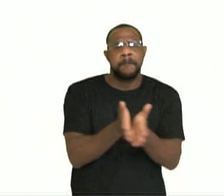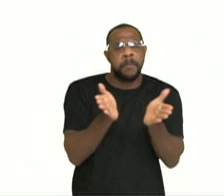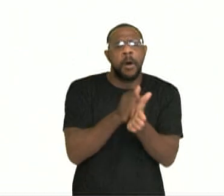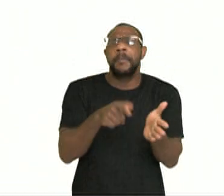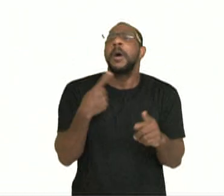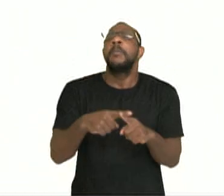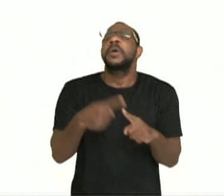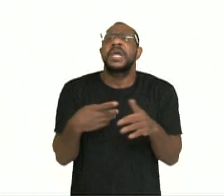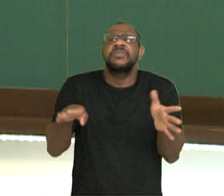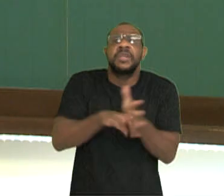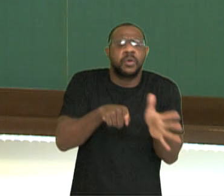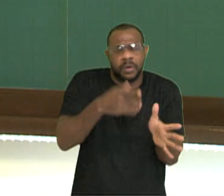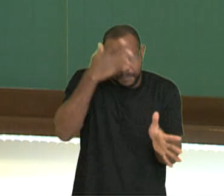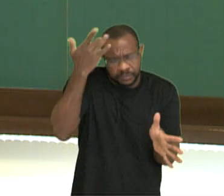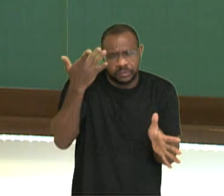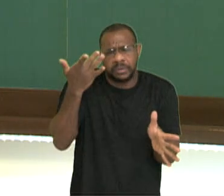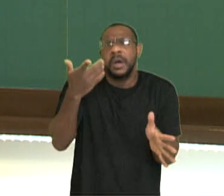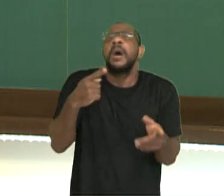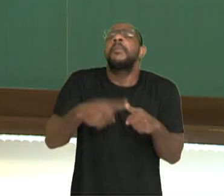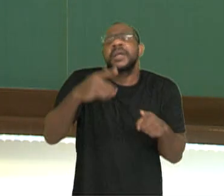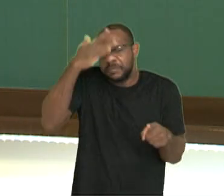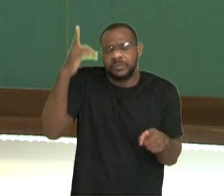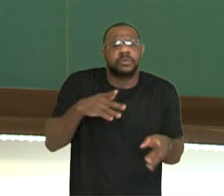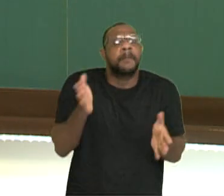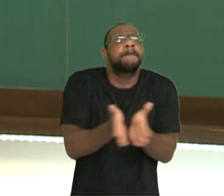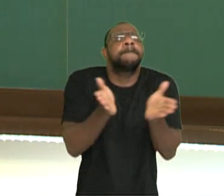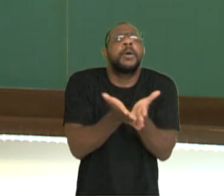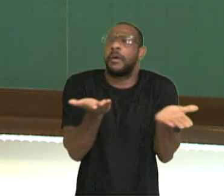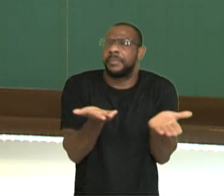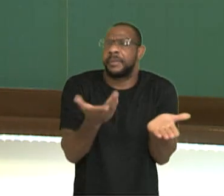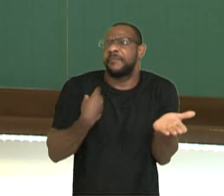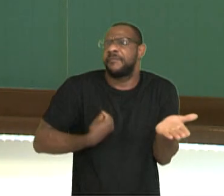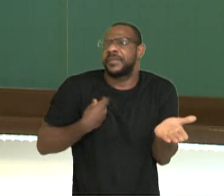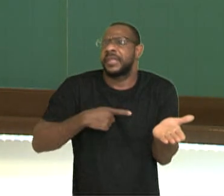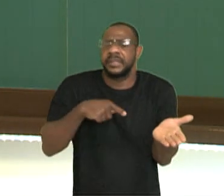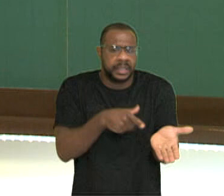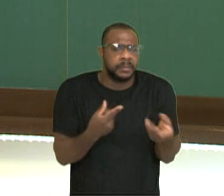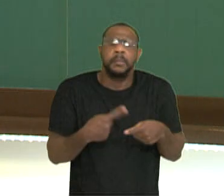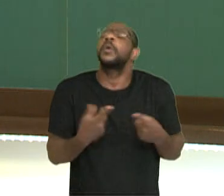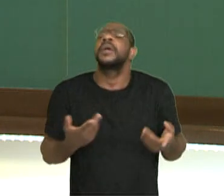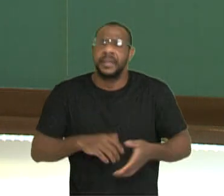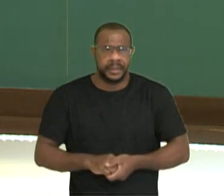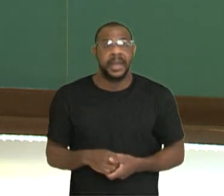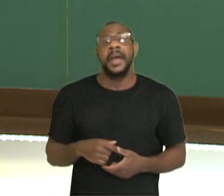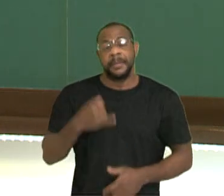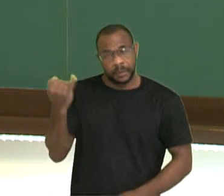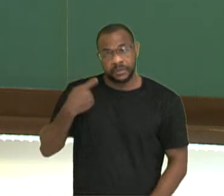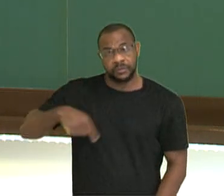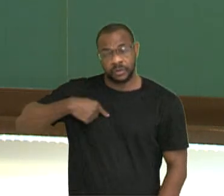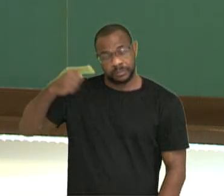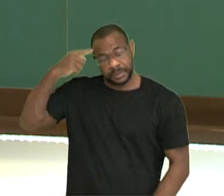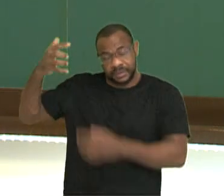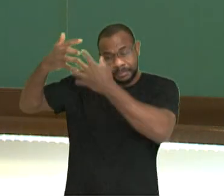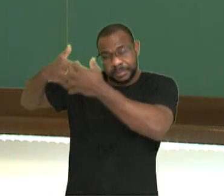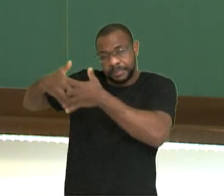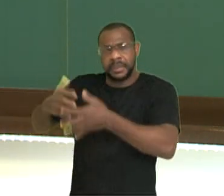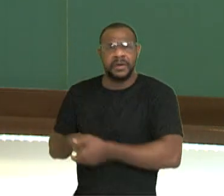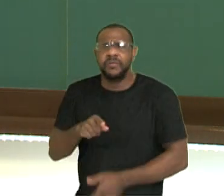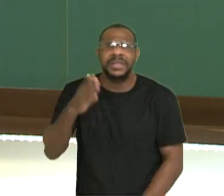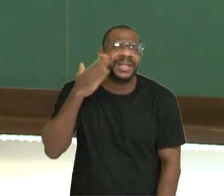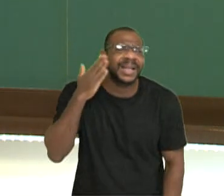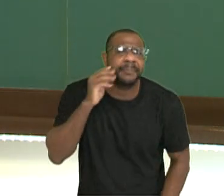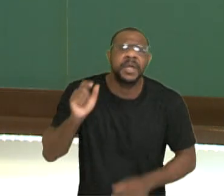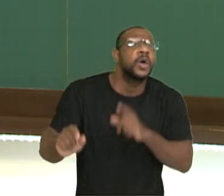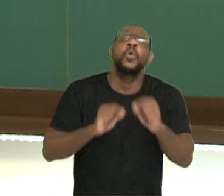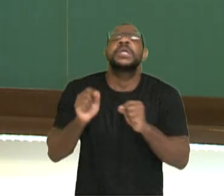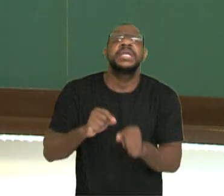nível? Quais são as consequências de tudo isso também? E aí, pensando nesse sentido, nós refletimos ali. Você sabe descrever o